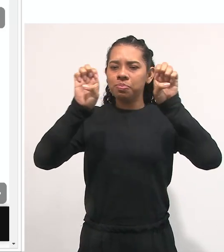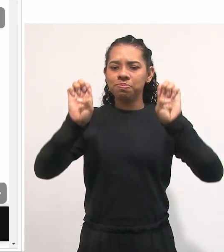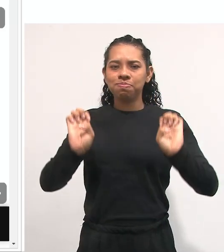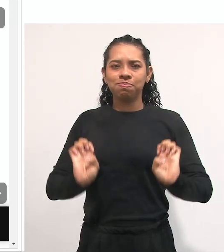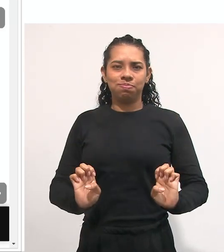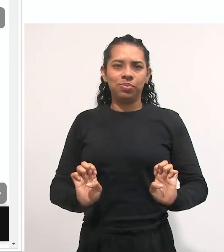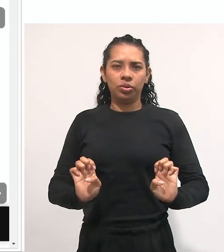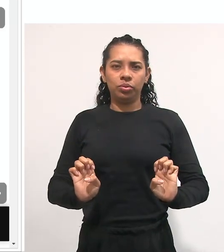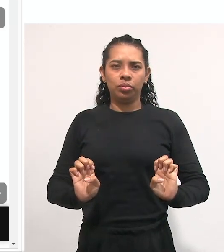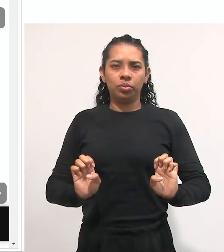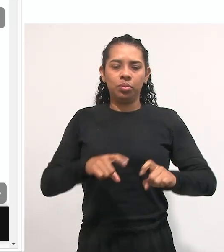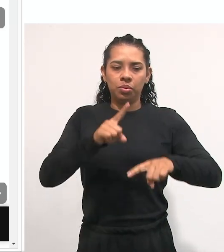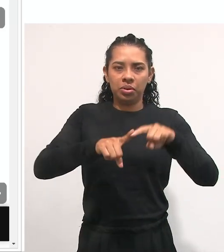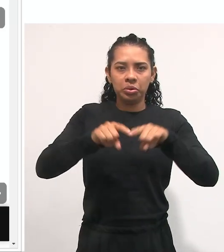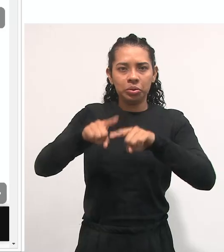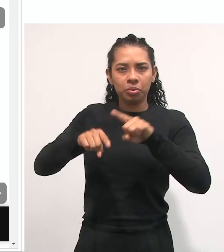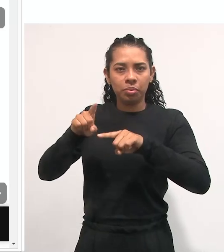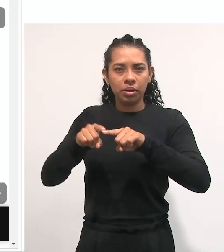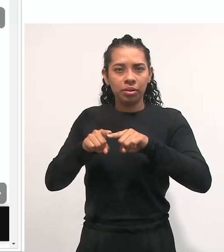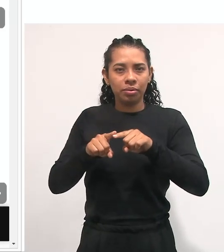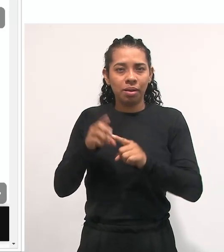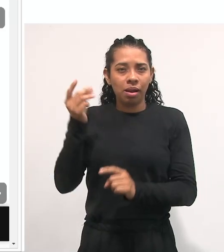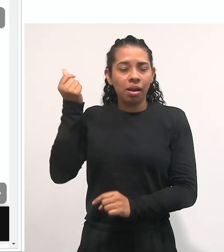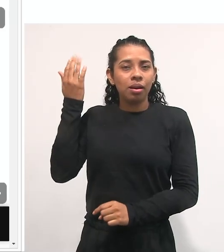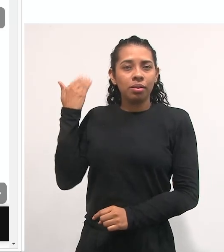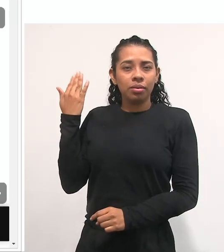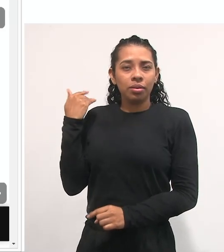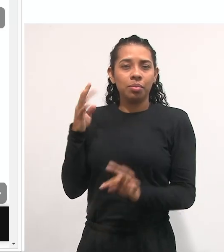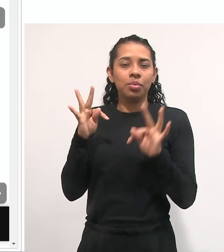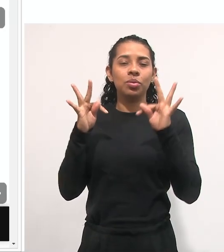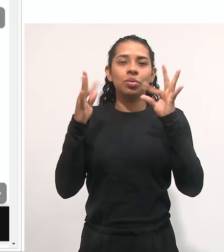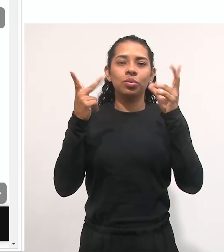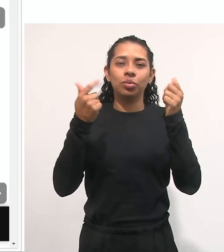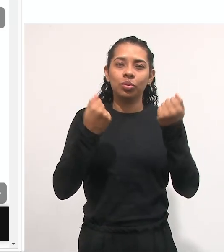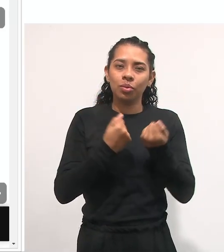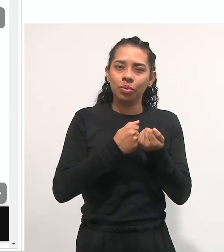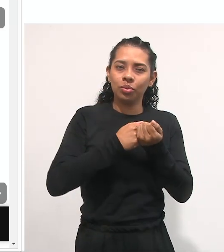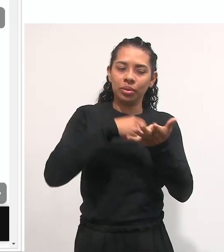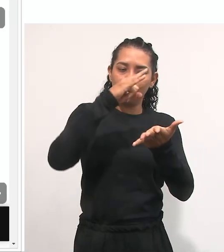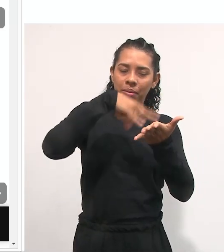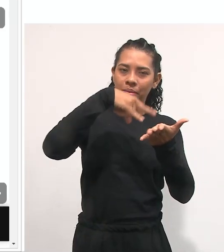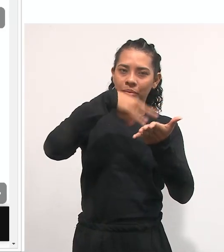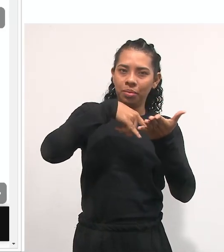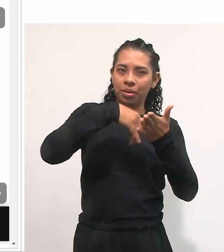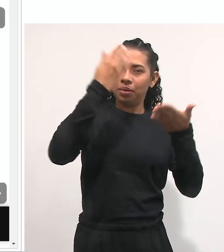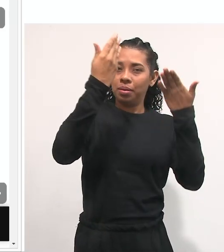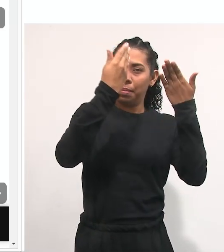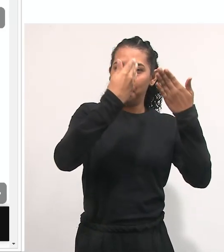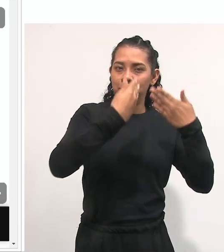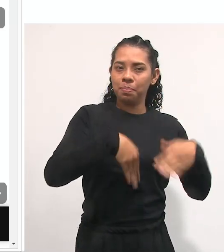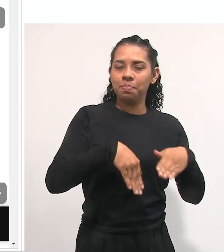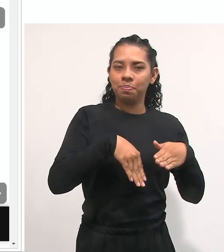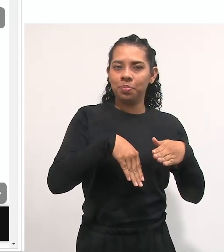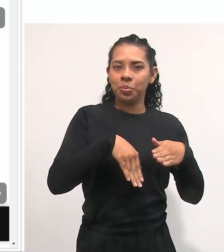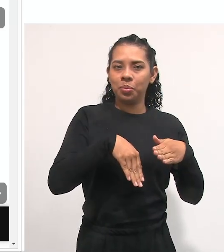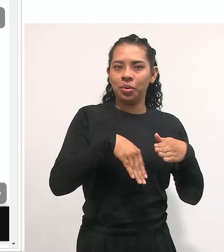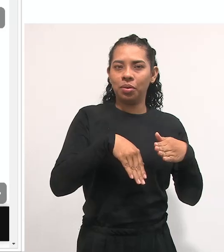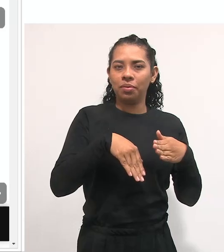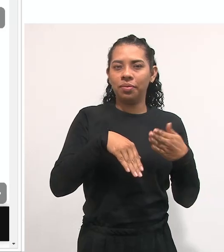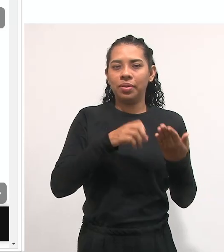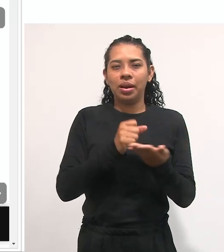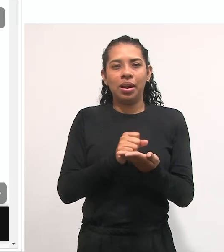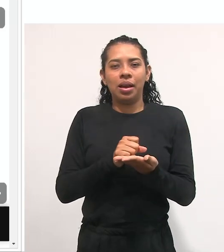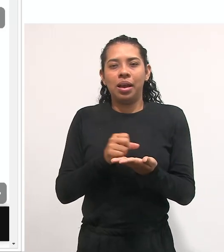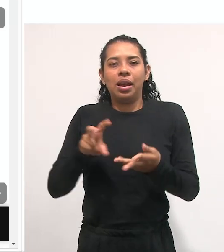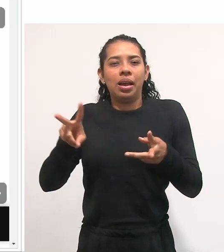Provas, escritas e testes padronizados. O problema desse enfoque positivista é a